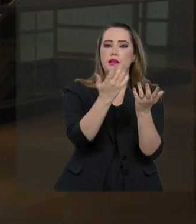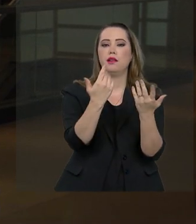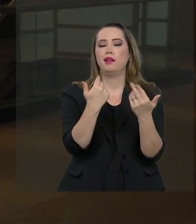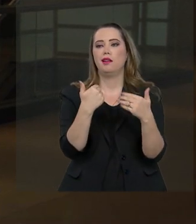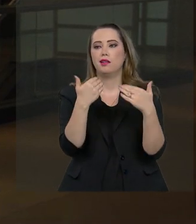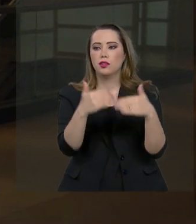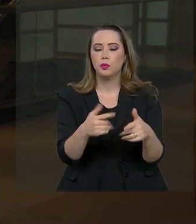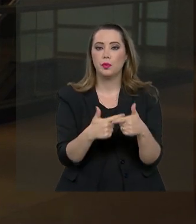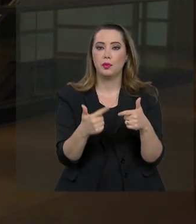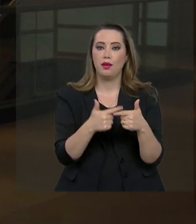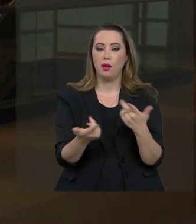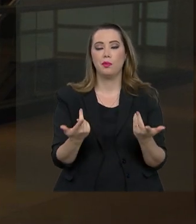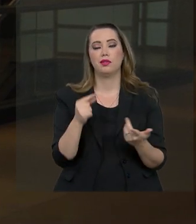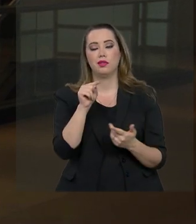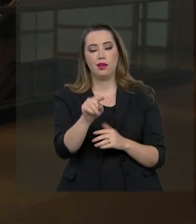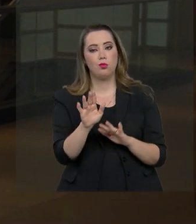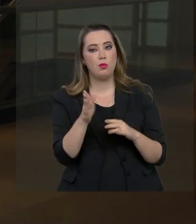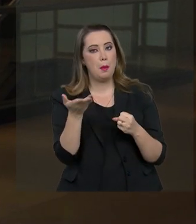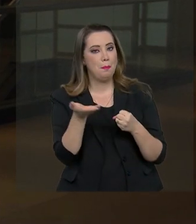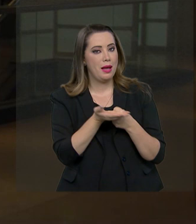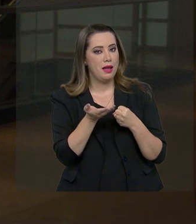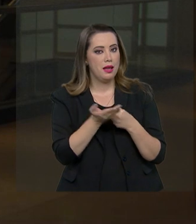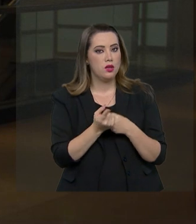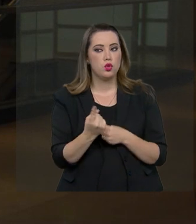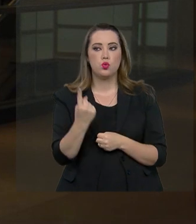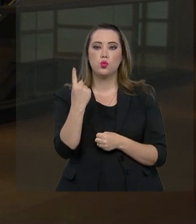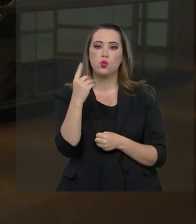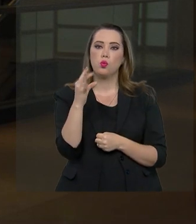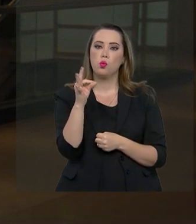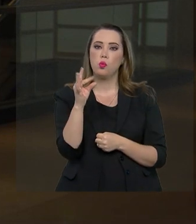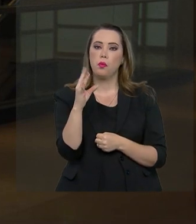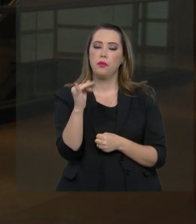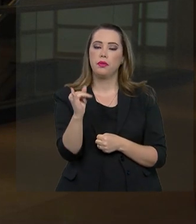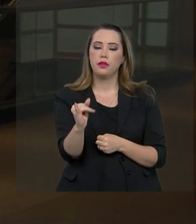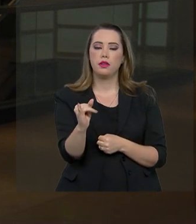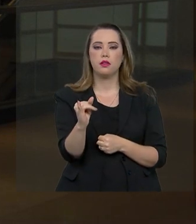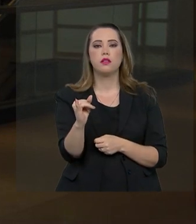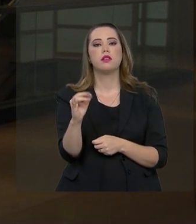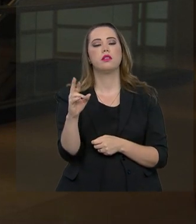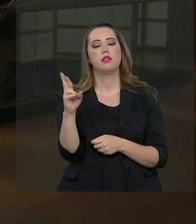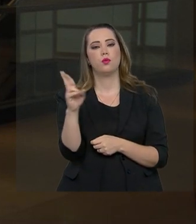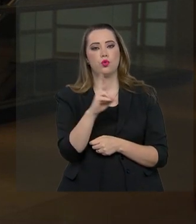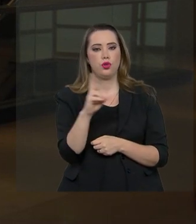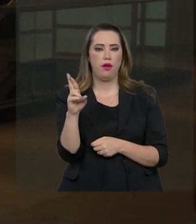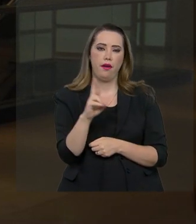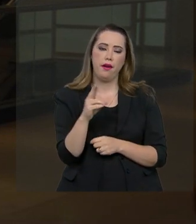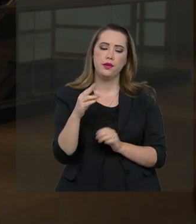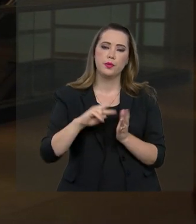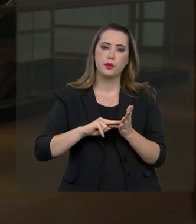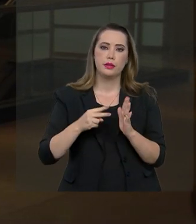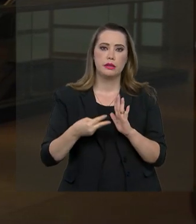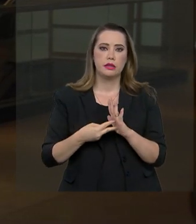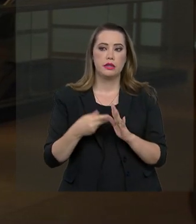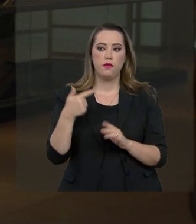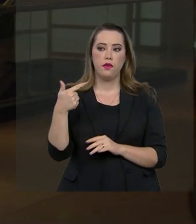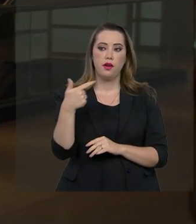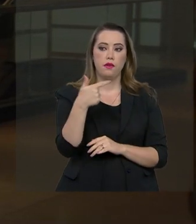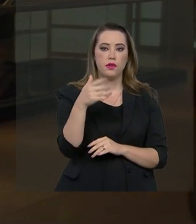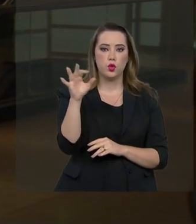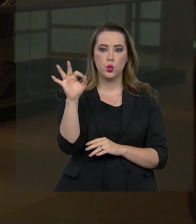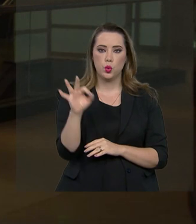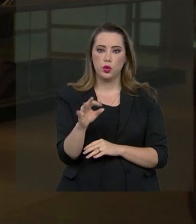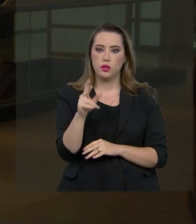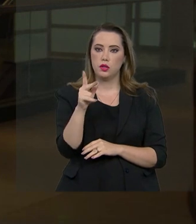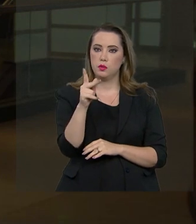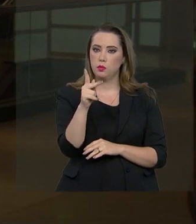Brasil consome das empresas em média R 1,5 trilhão,$ 200 mil, ou seja, 22% do PIB, que são